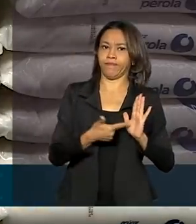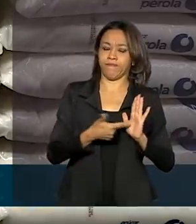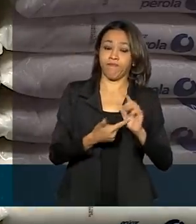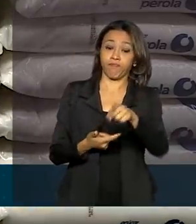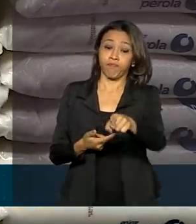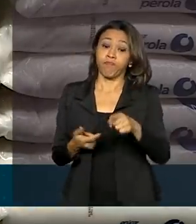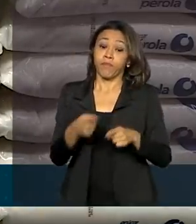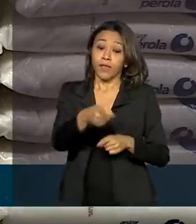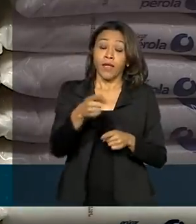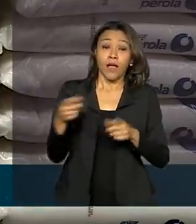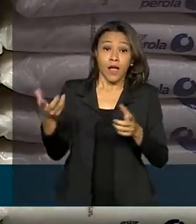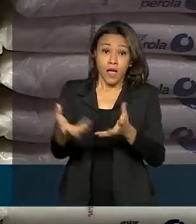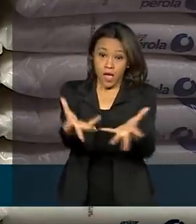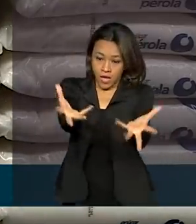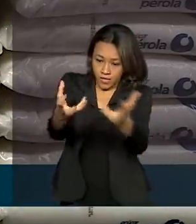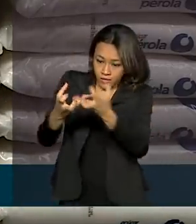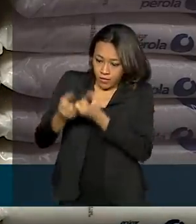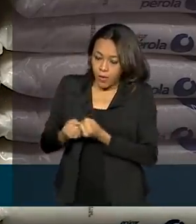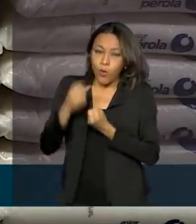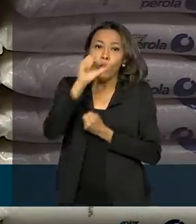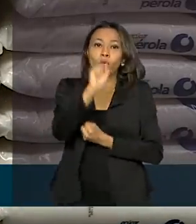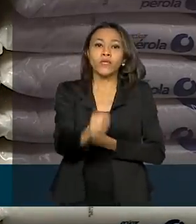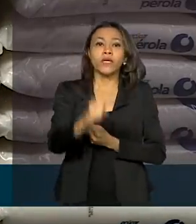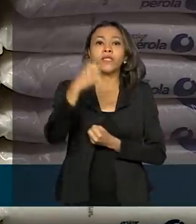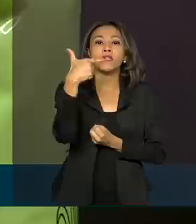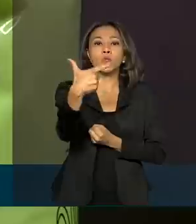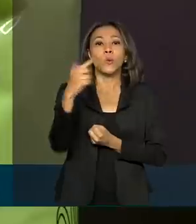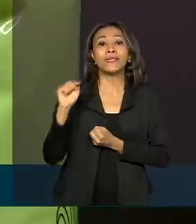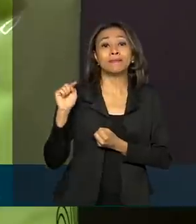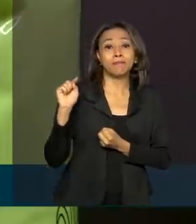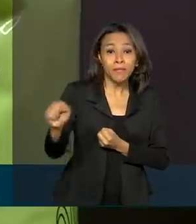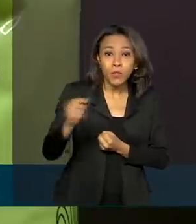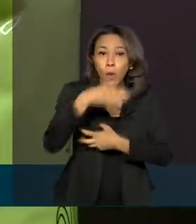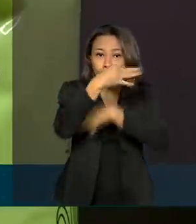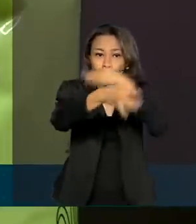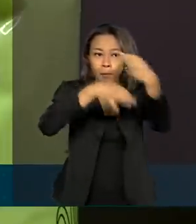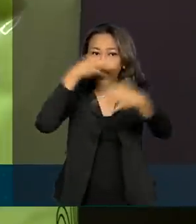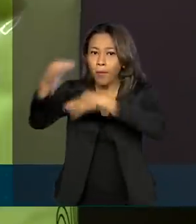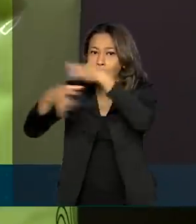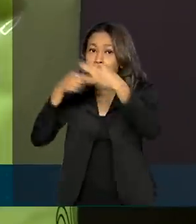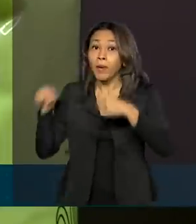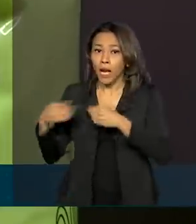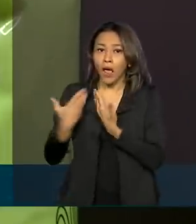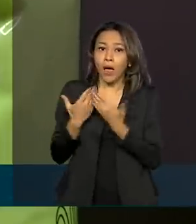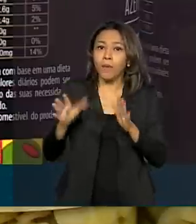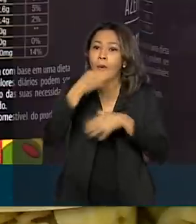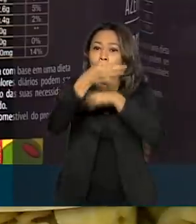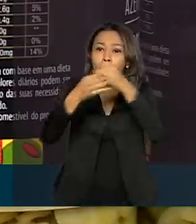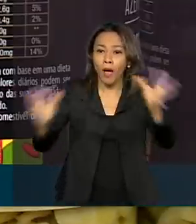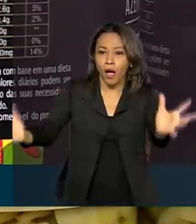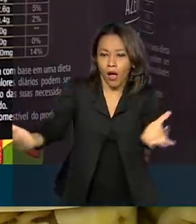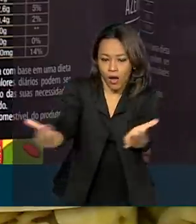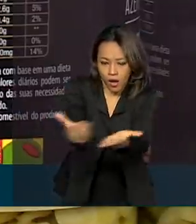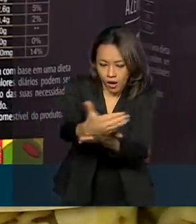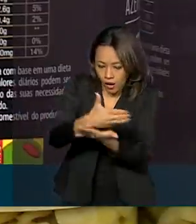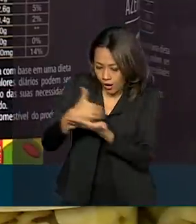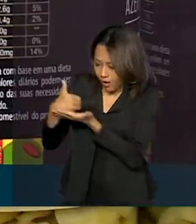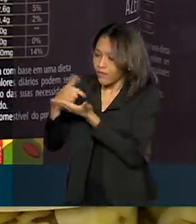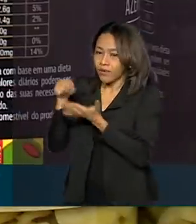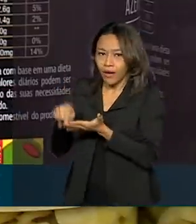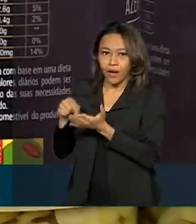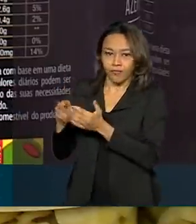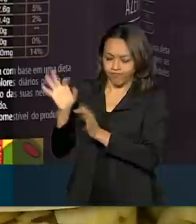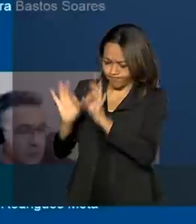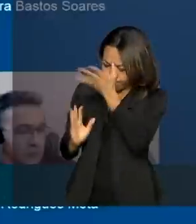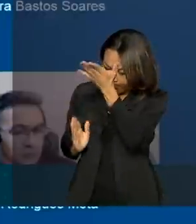recebeu 82 mil contribuições da sociedade durante o período de consulta pública sobre a rotulagem. A medida foi aprovada